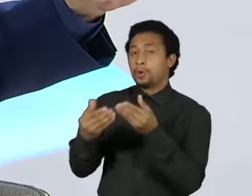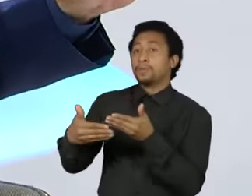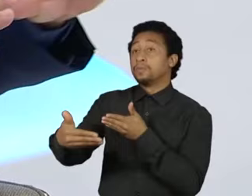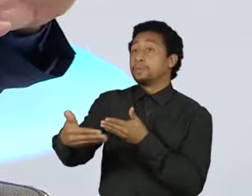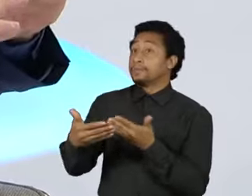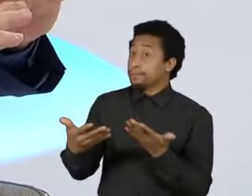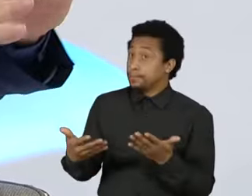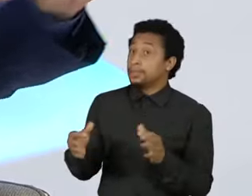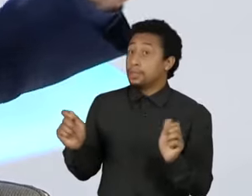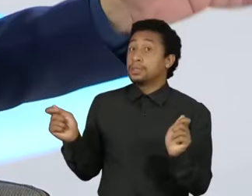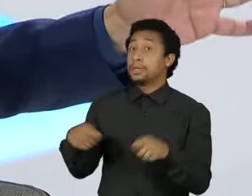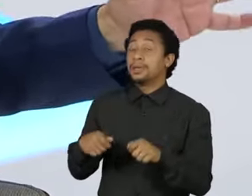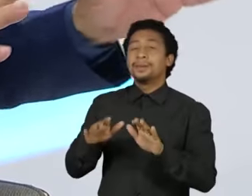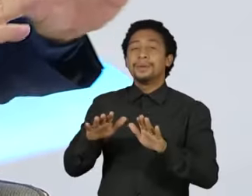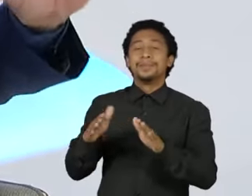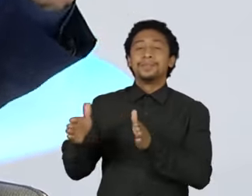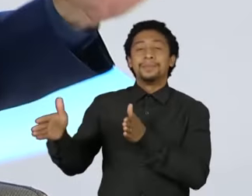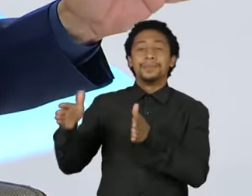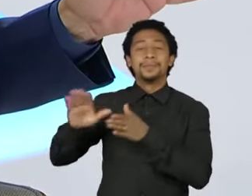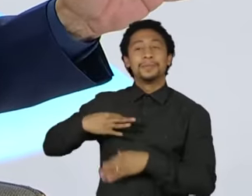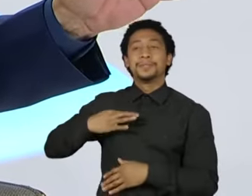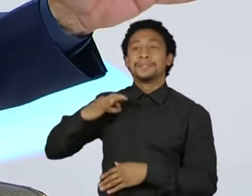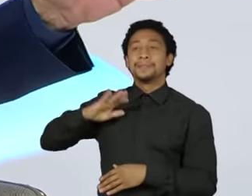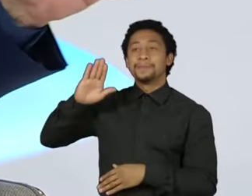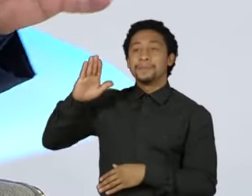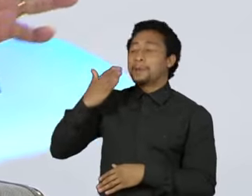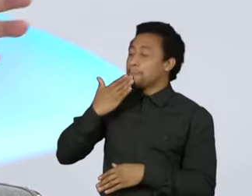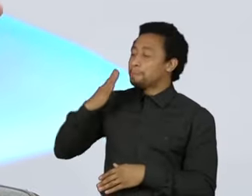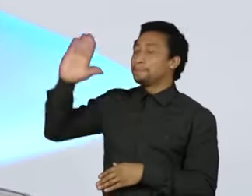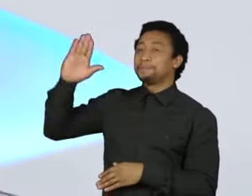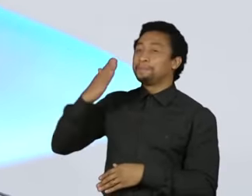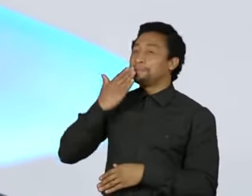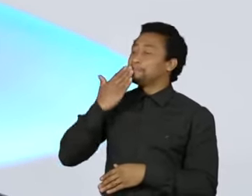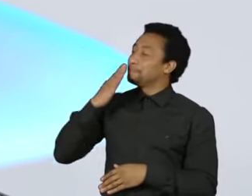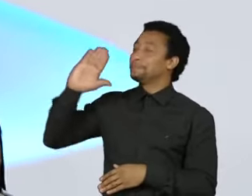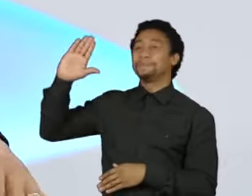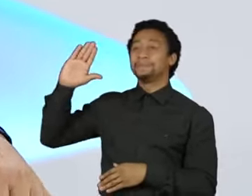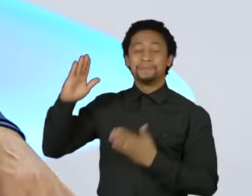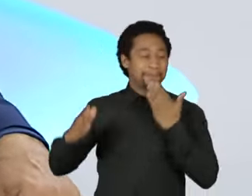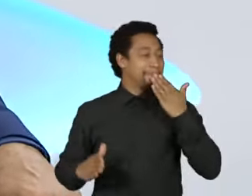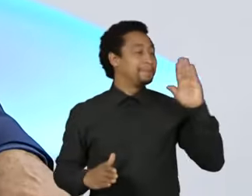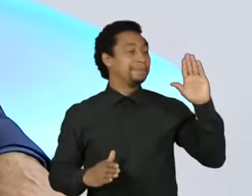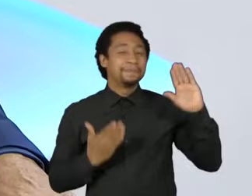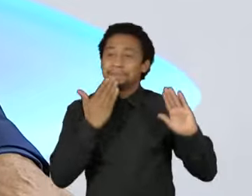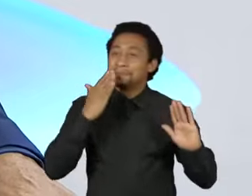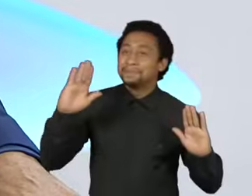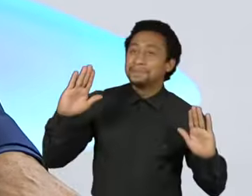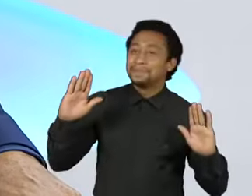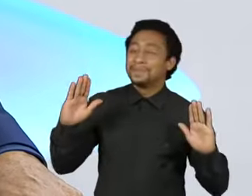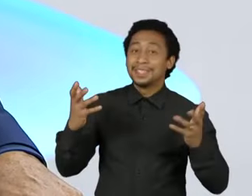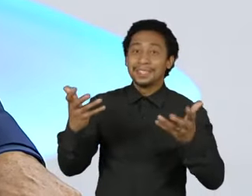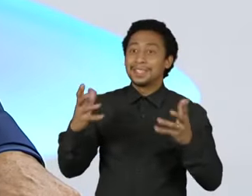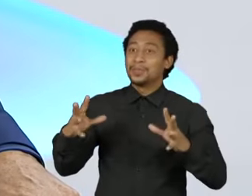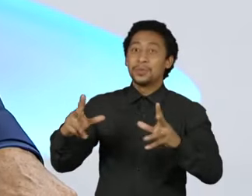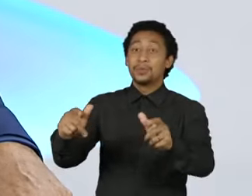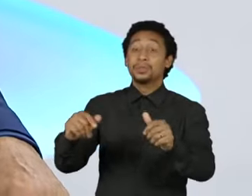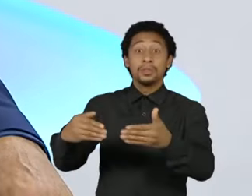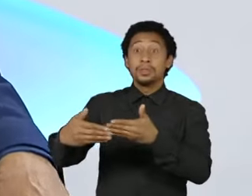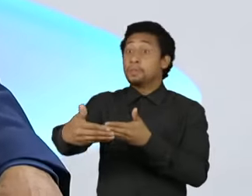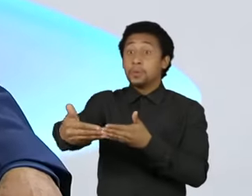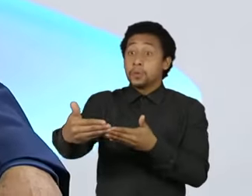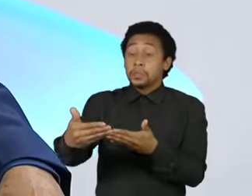sabe, prometendo o céu e a terra. E quando chega e senta, vê os problemas, aí é que vai procurar a solução.